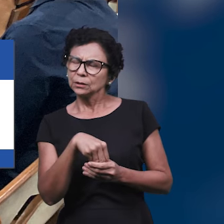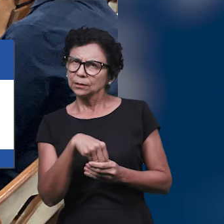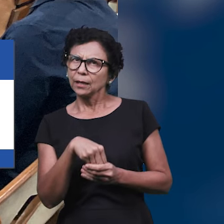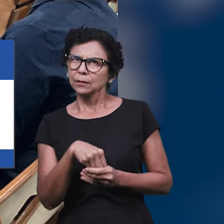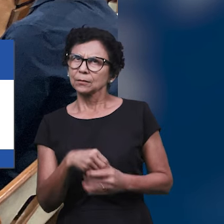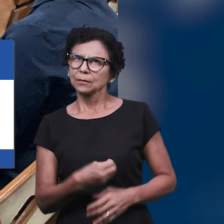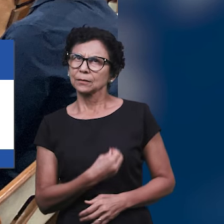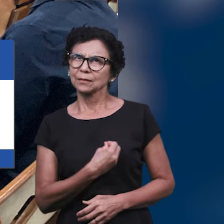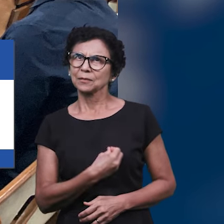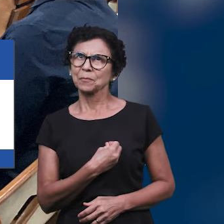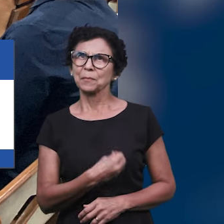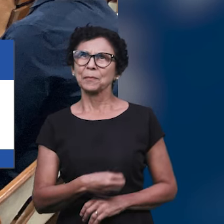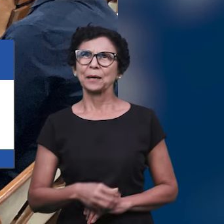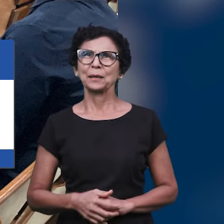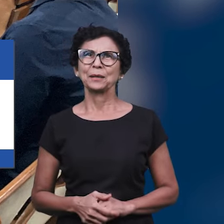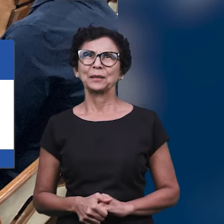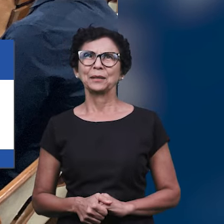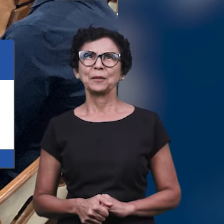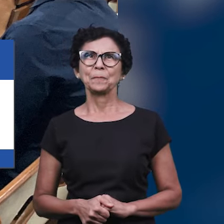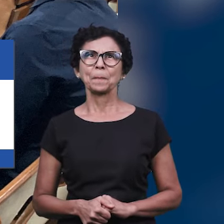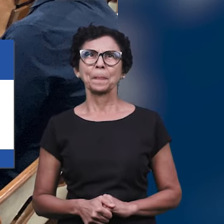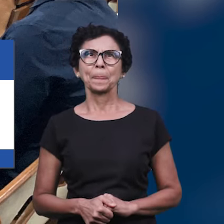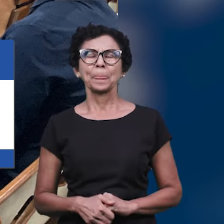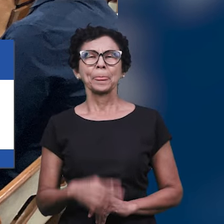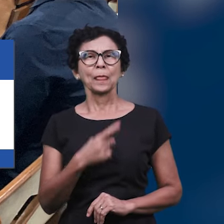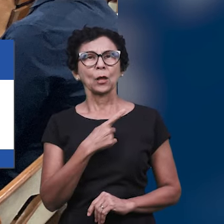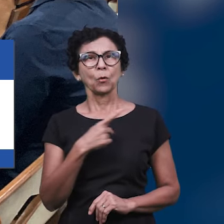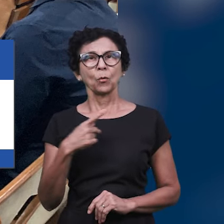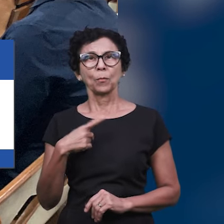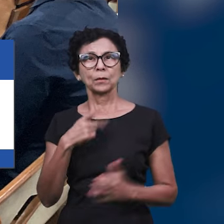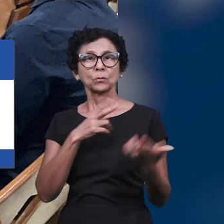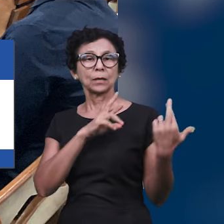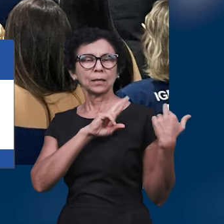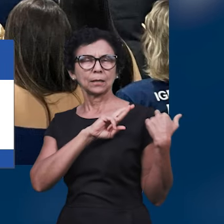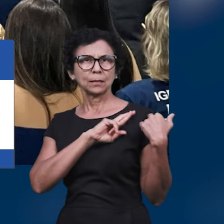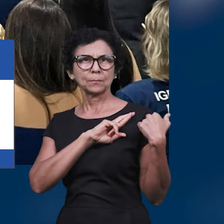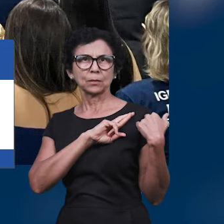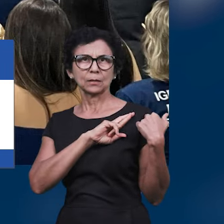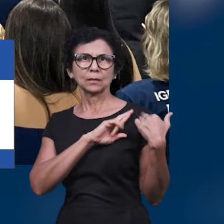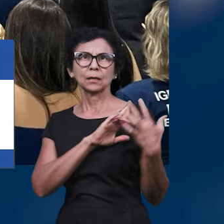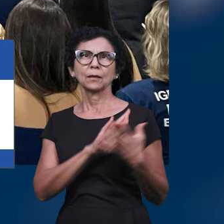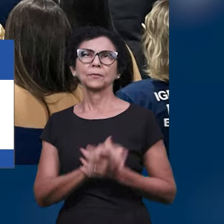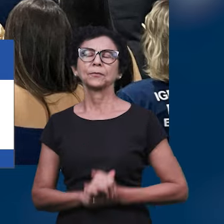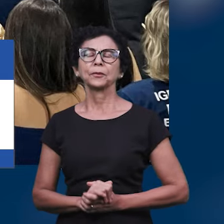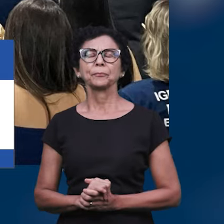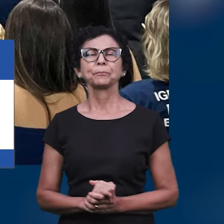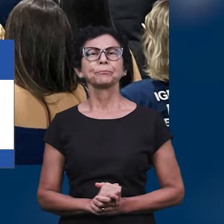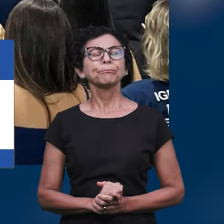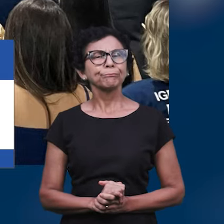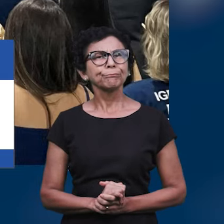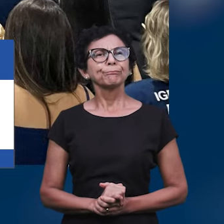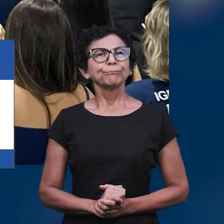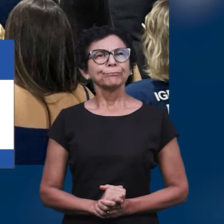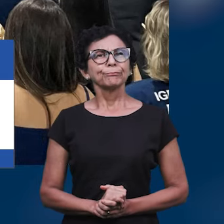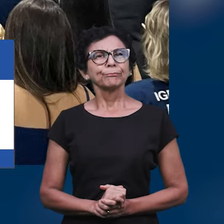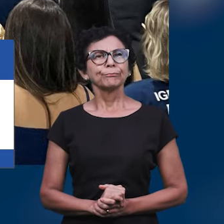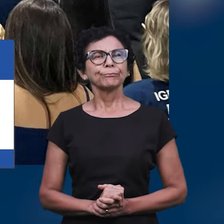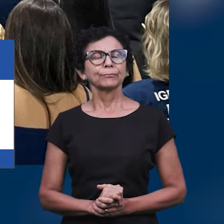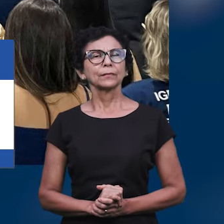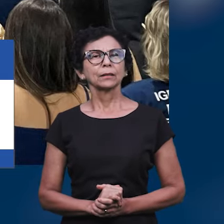Ibirassu. O evento, conduzido pelo pastor Rodrigo dos Santos Nunes, contou com a expressiva participação dos jovens, que foram